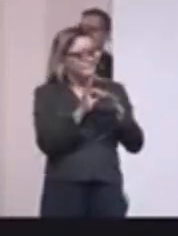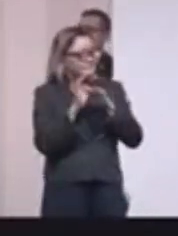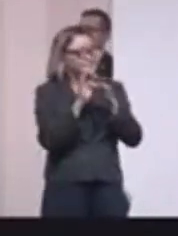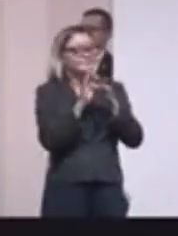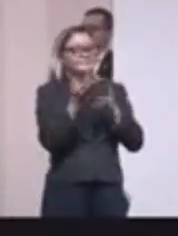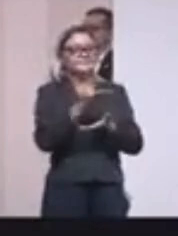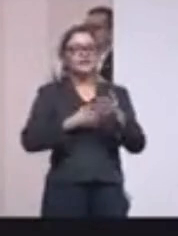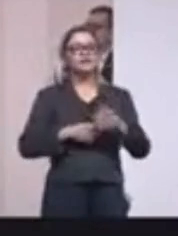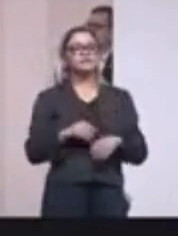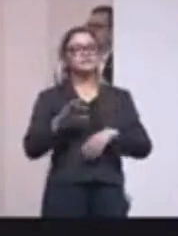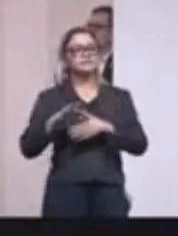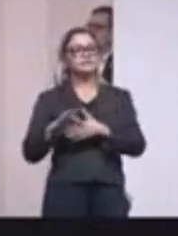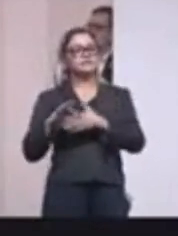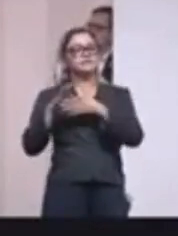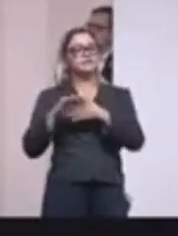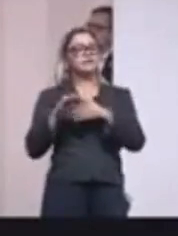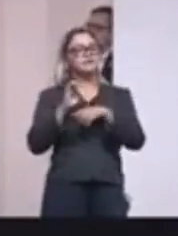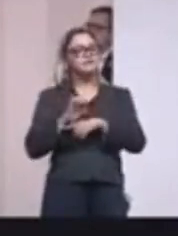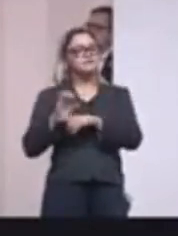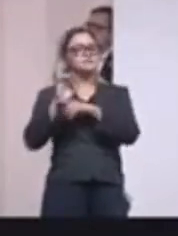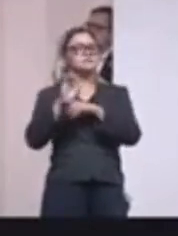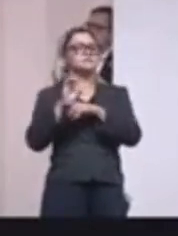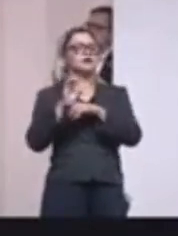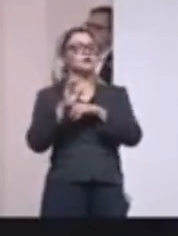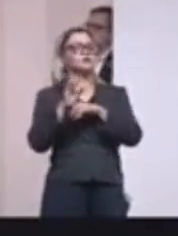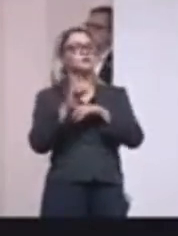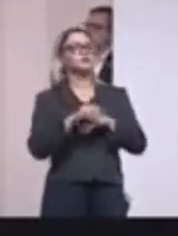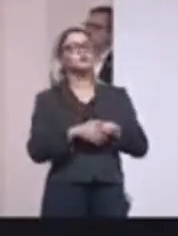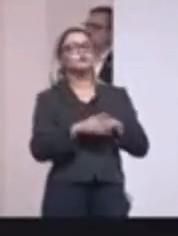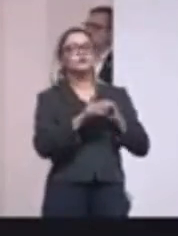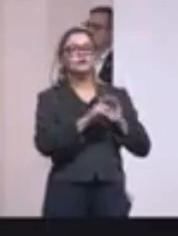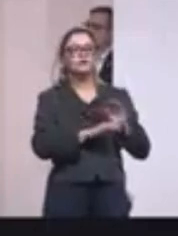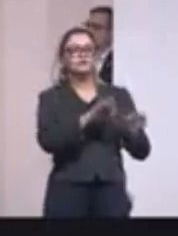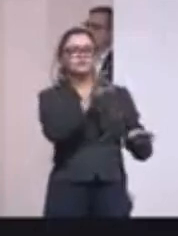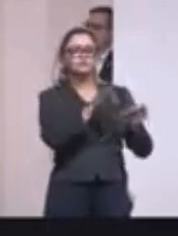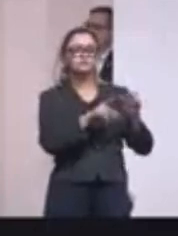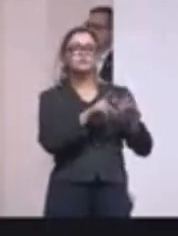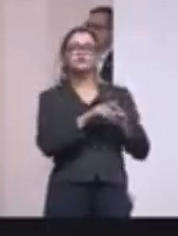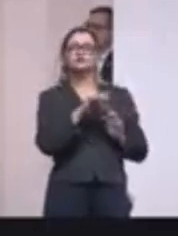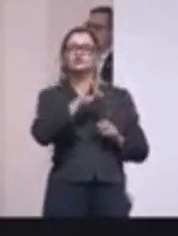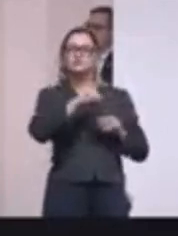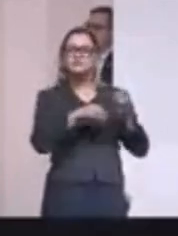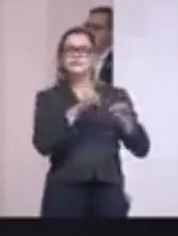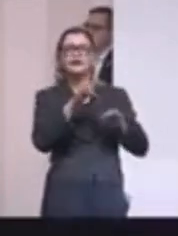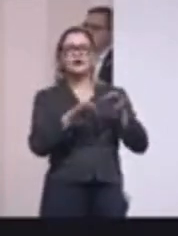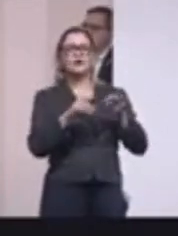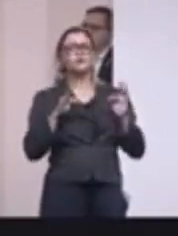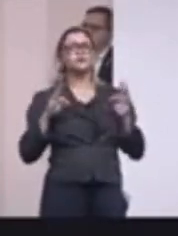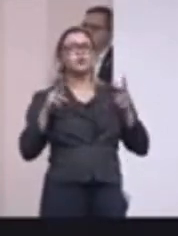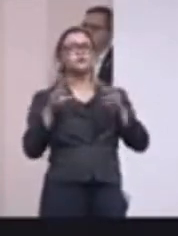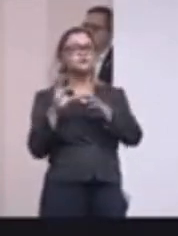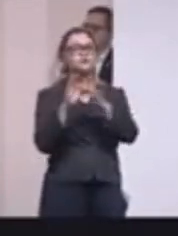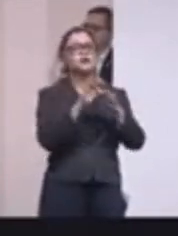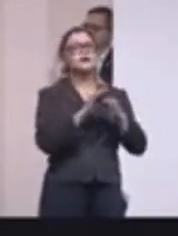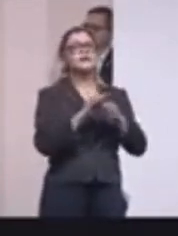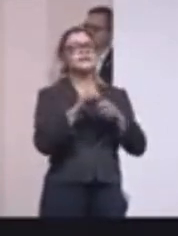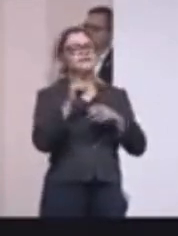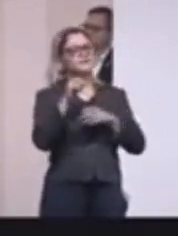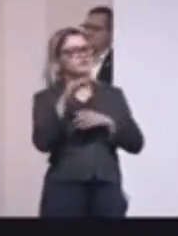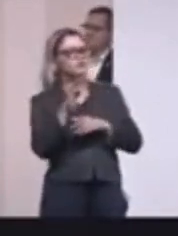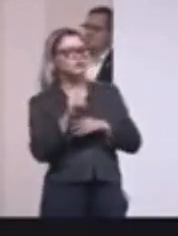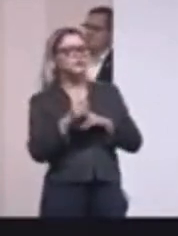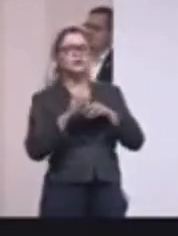poderes. Entre o poder executivo, entre o poder legislativo, entre o poder judiciário, com o Ministério Público, com a Defensoria Pública.